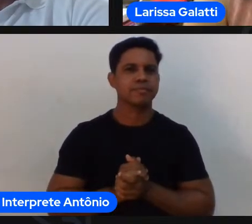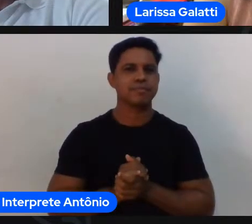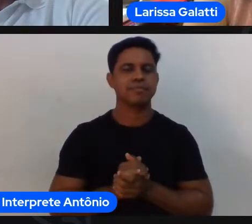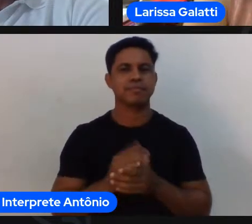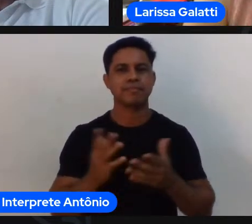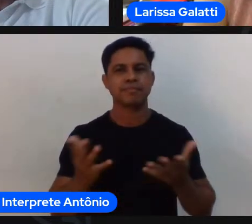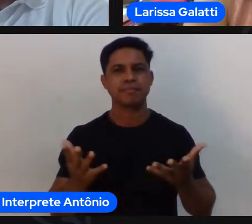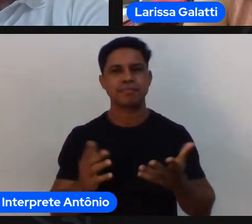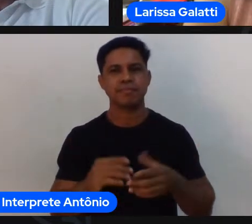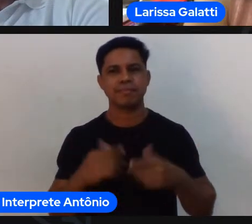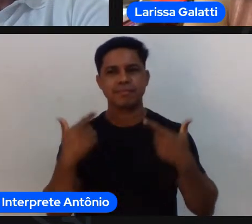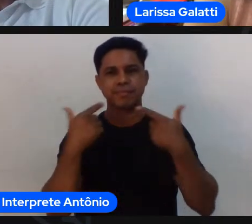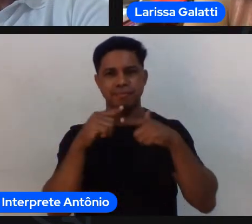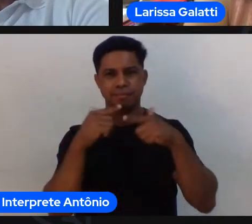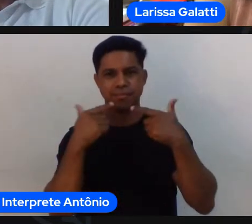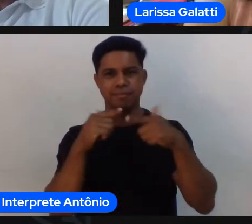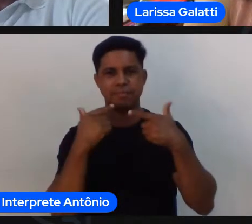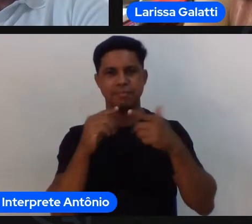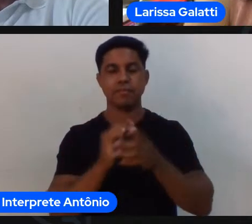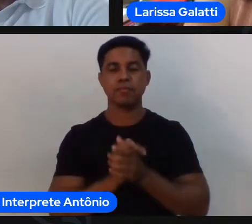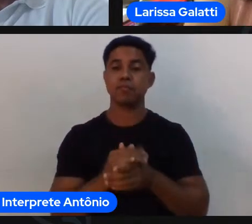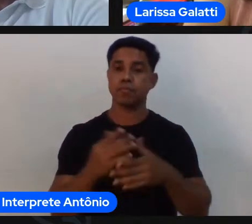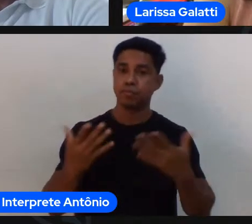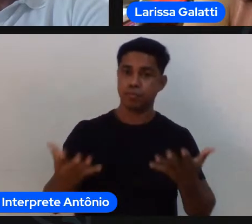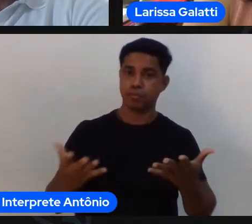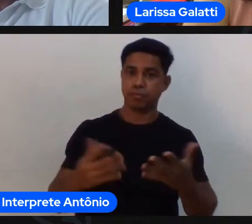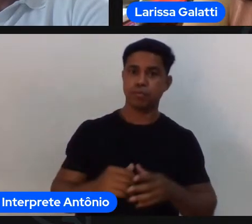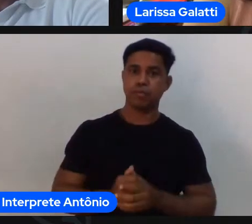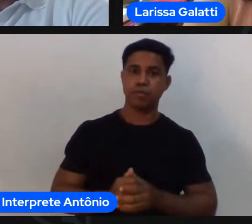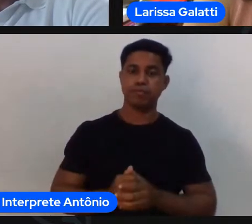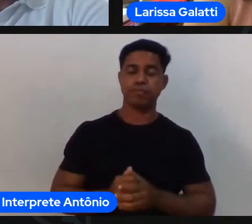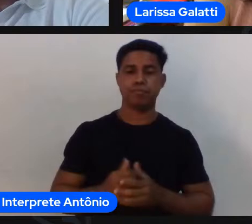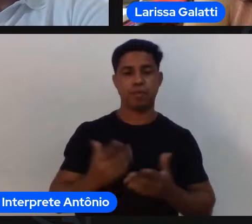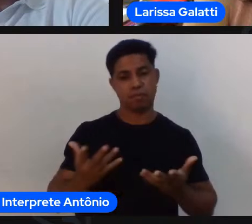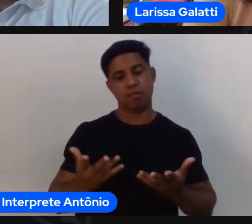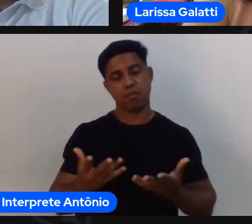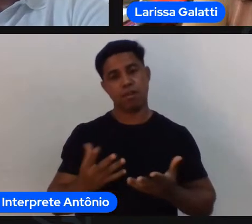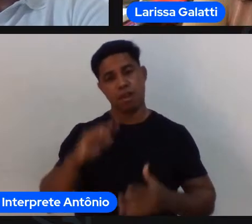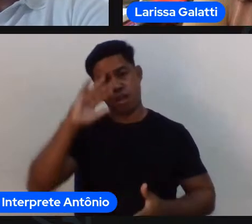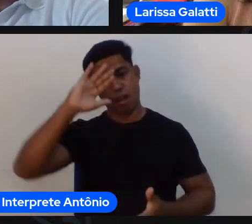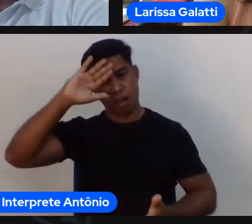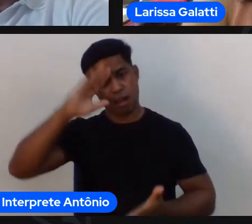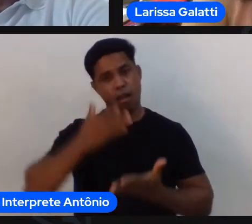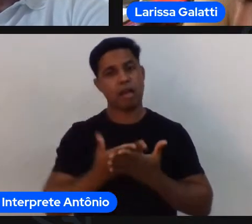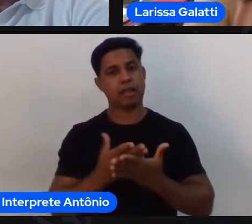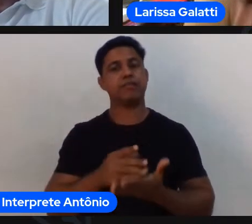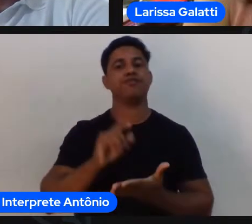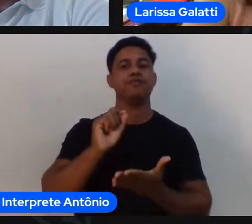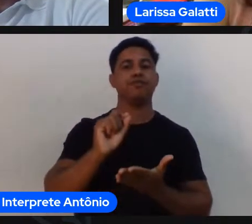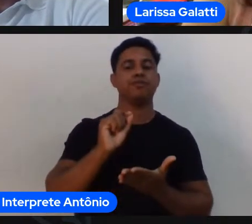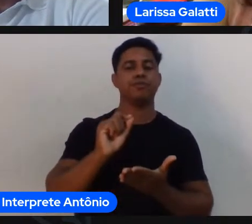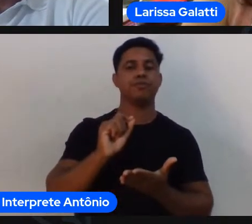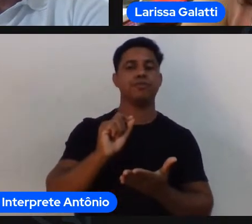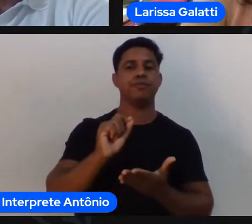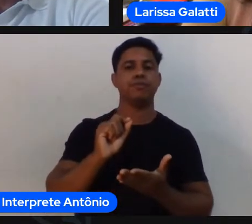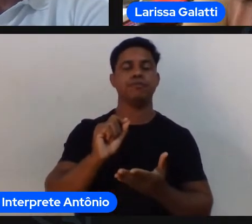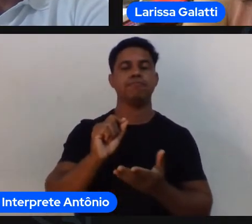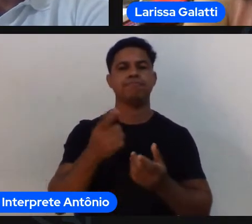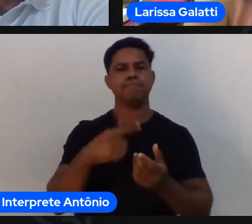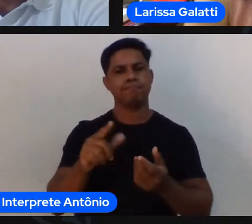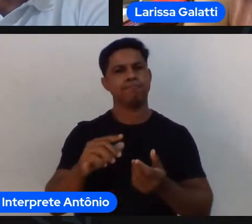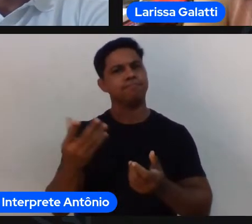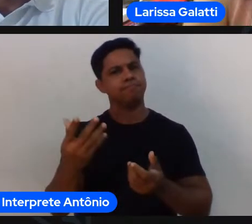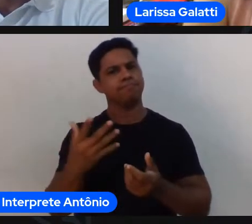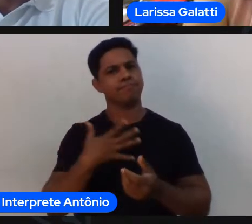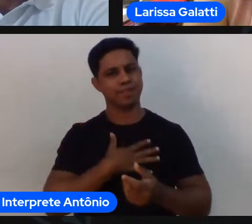eu tenho bastante convicção que sim mas vocês podem achar isso muito suspeito e claro que é eu sou uma cientista do esporte e